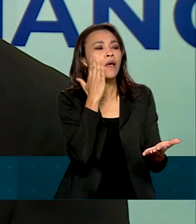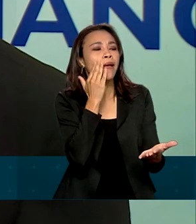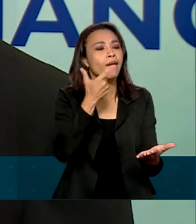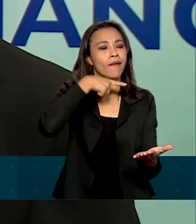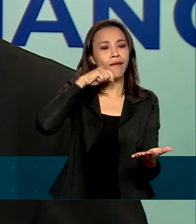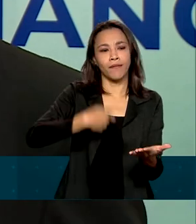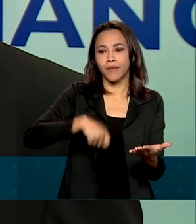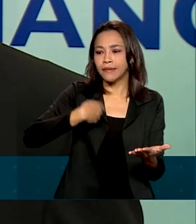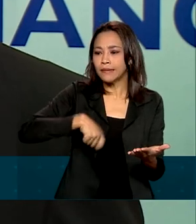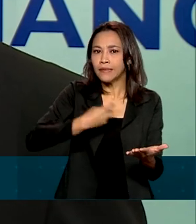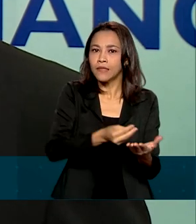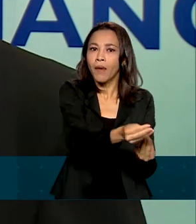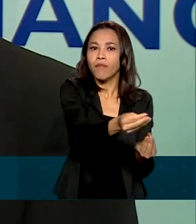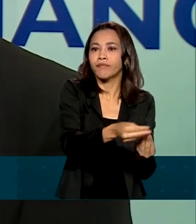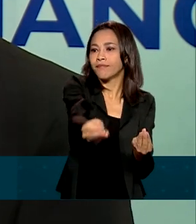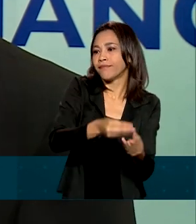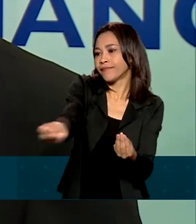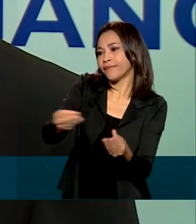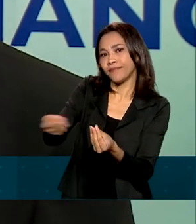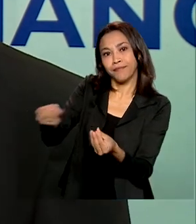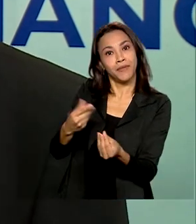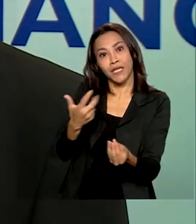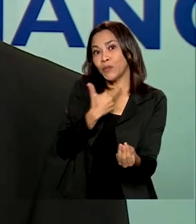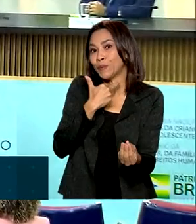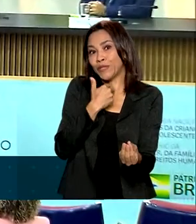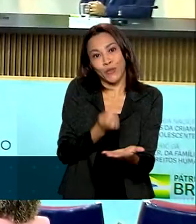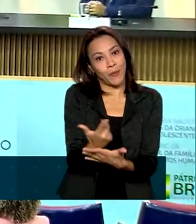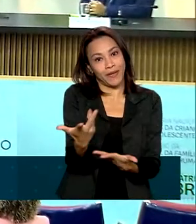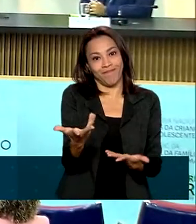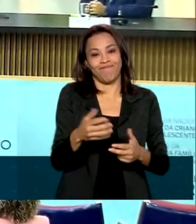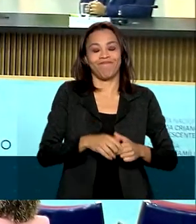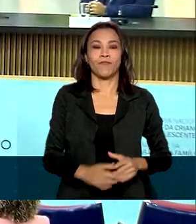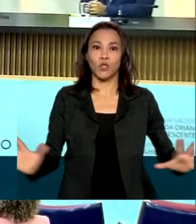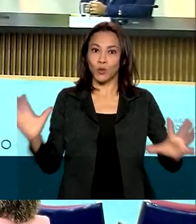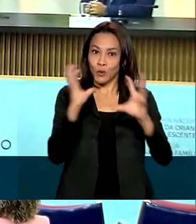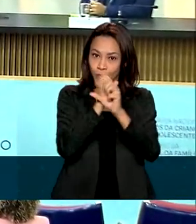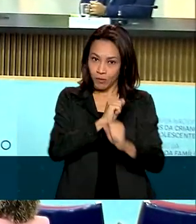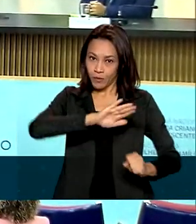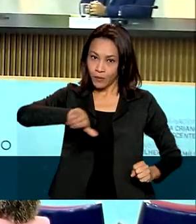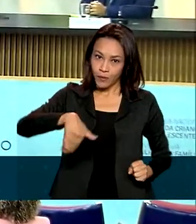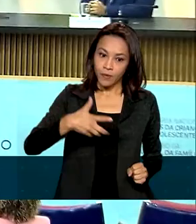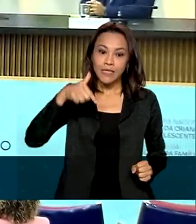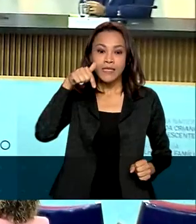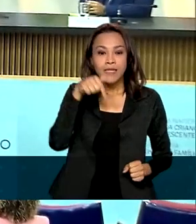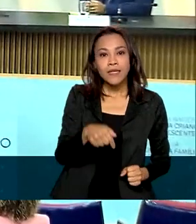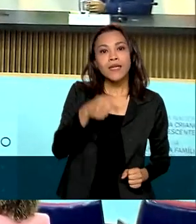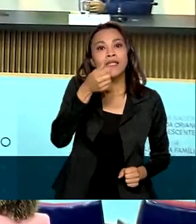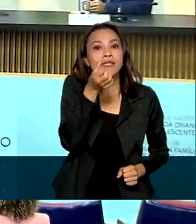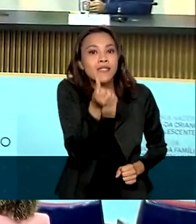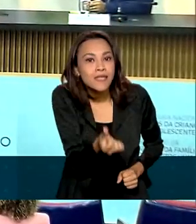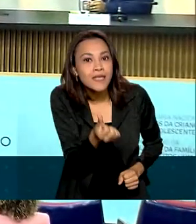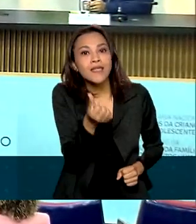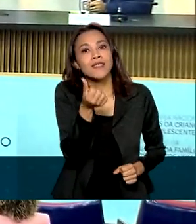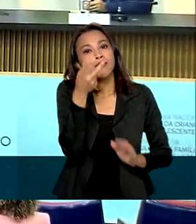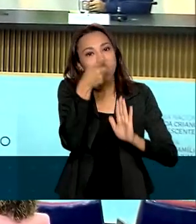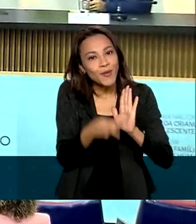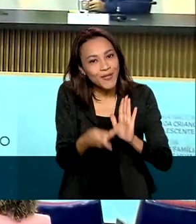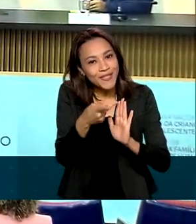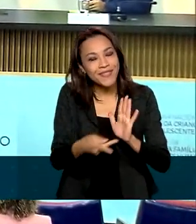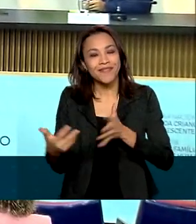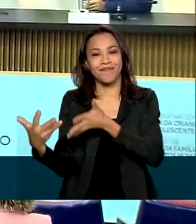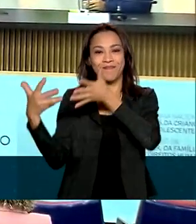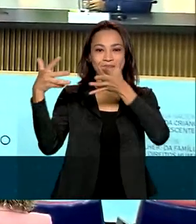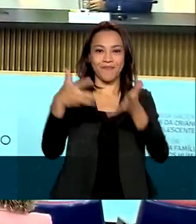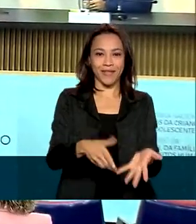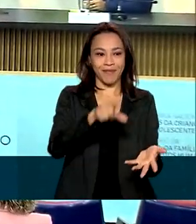precisava, quem tinha essa necessidade e não tinha as condições de comprar. No total, 76 iniciativas participaram